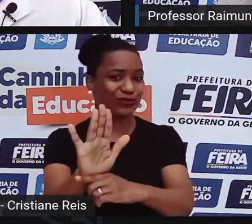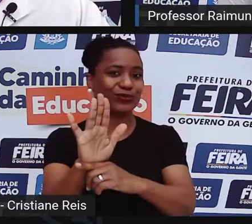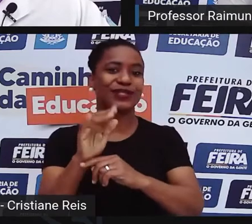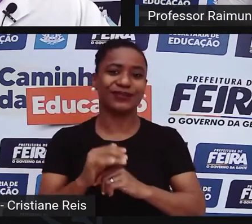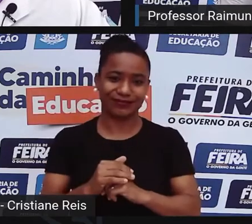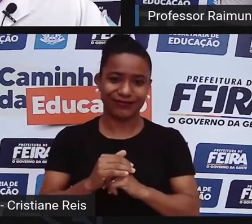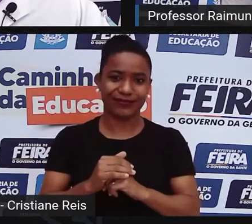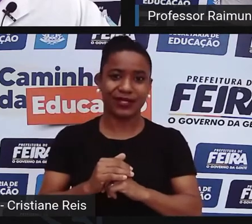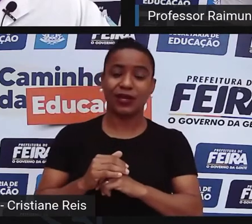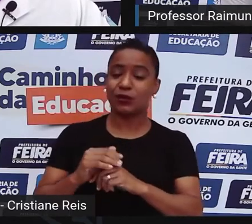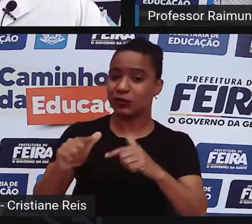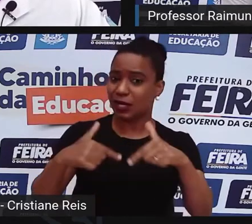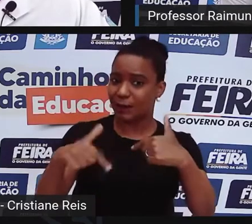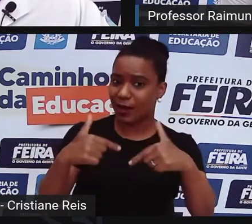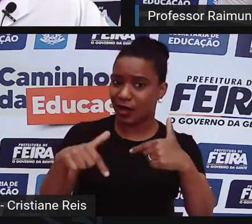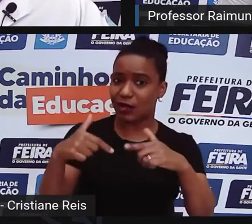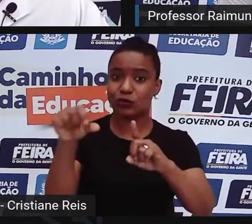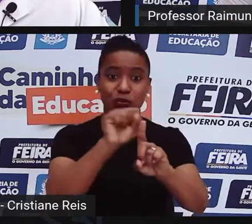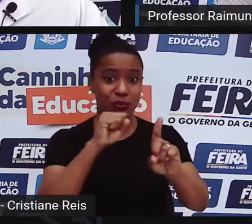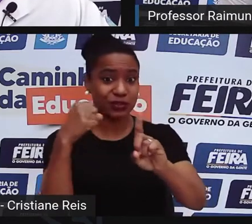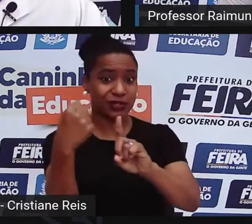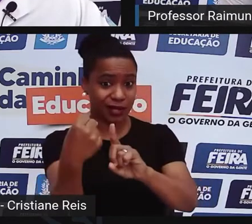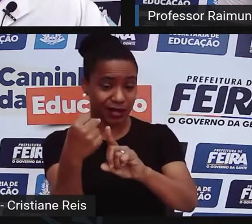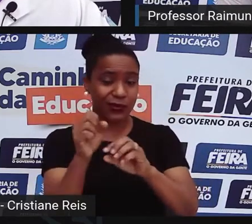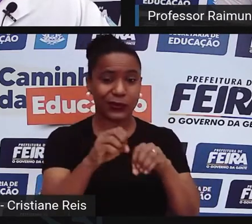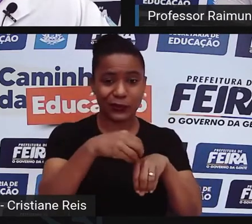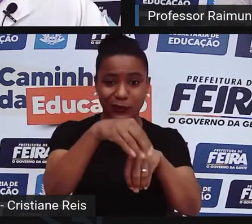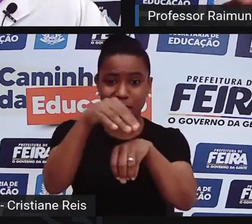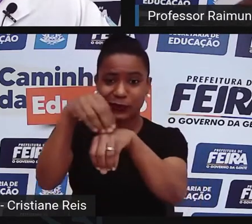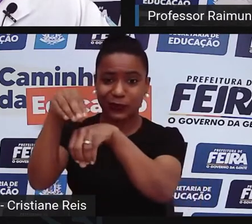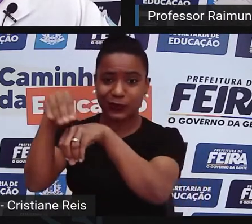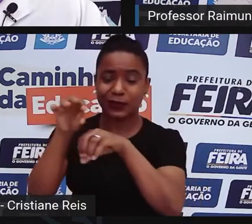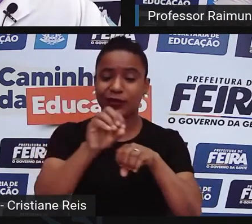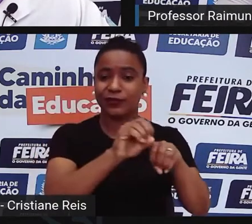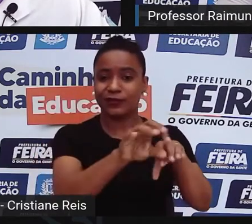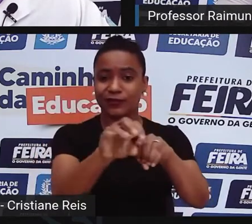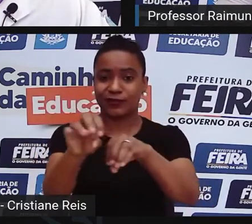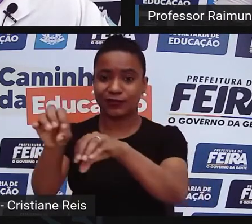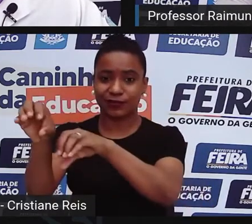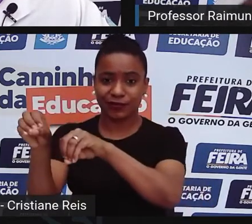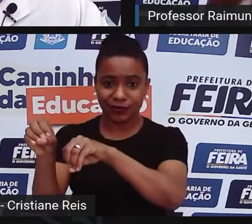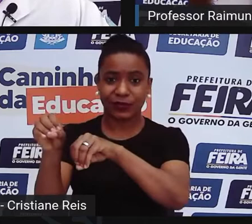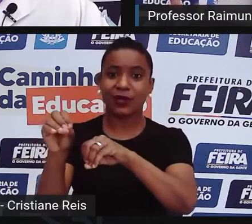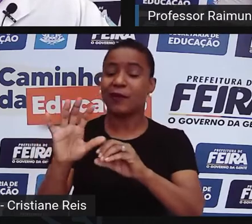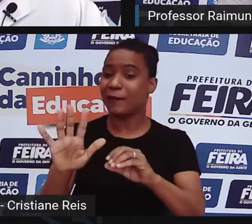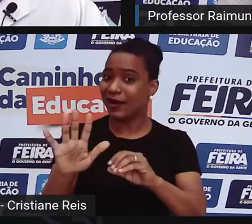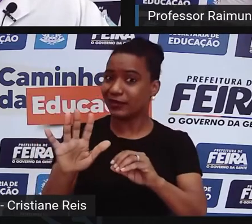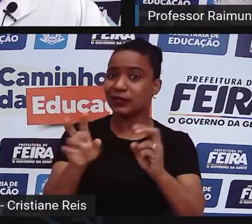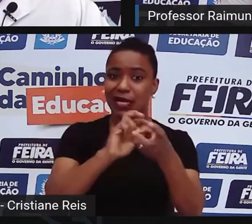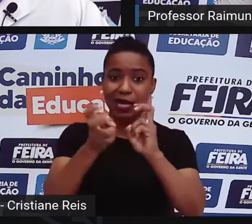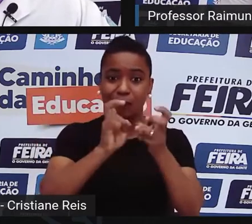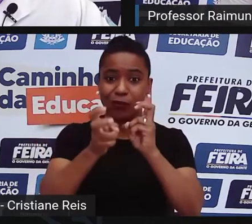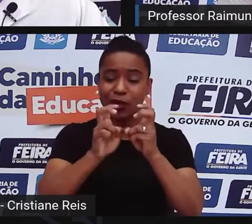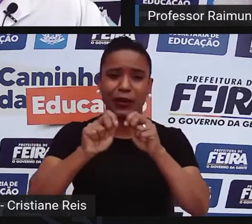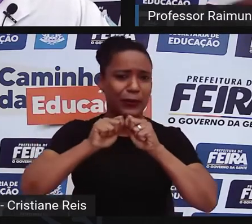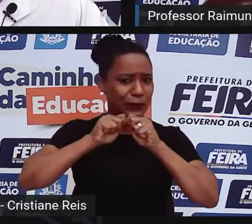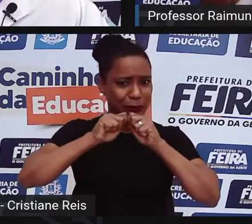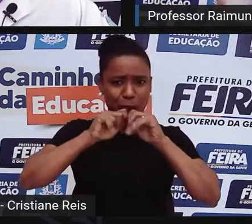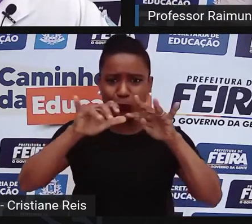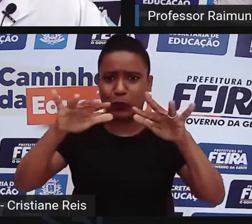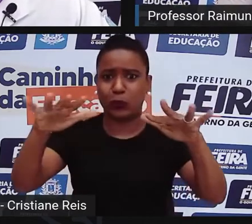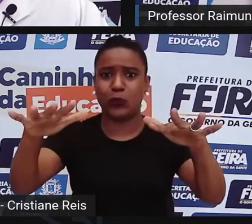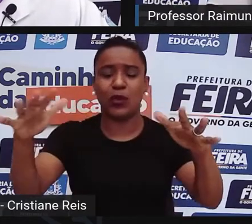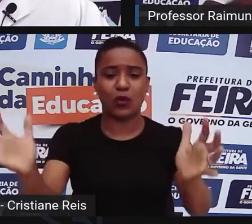a desenvolver o nosso trabalho social, ainda não consegue atingir o máximo de contingente, de